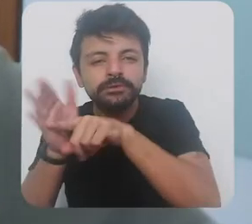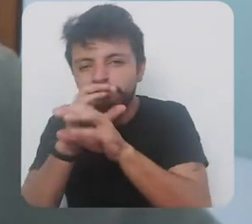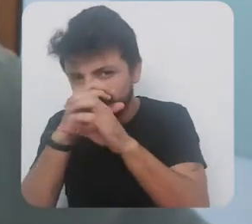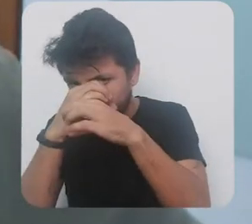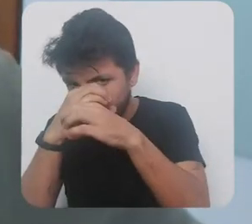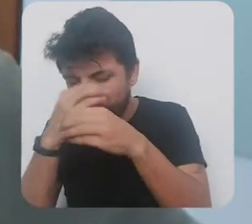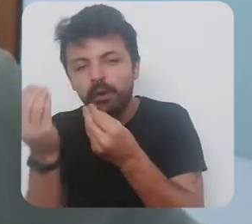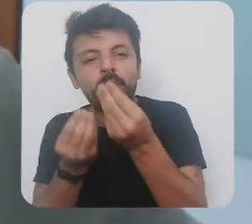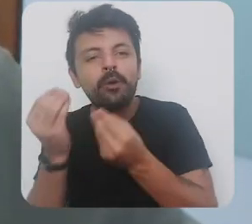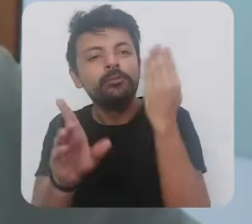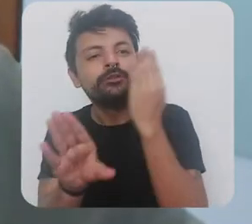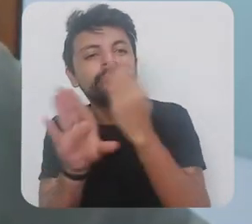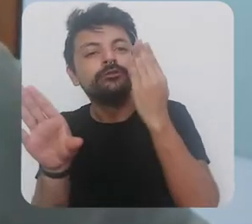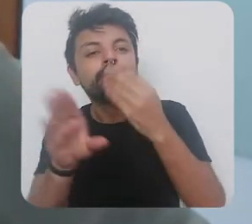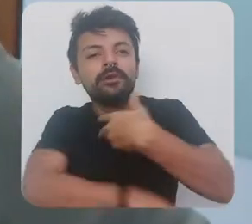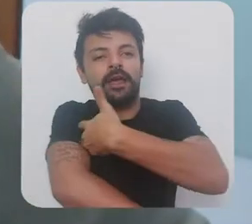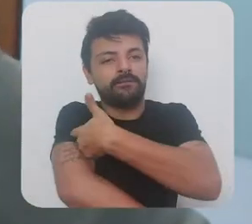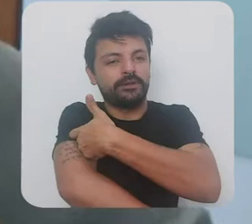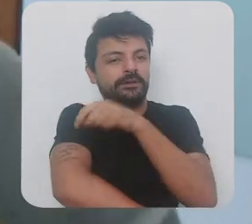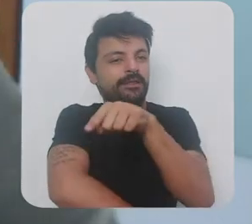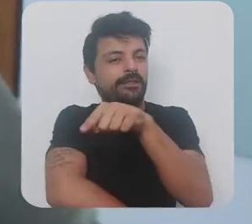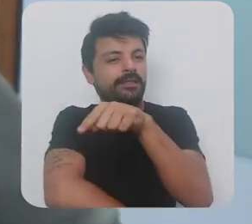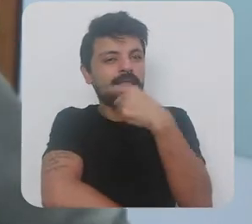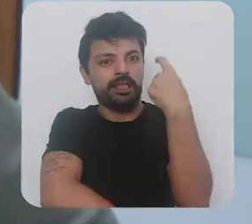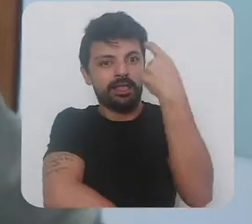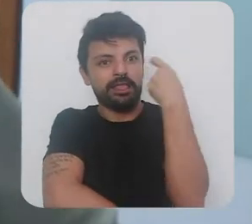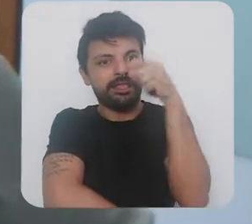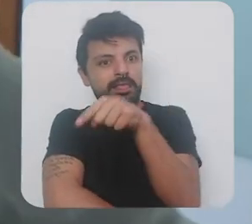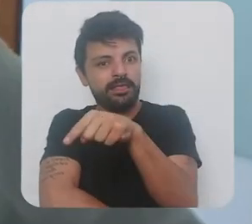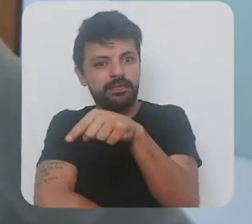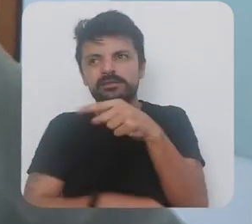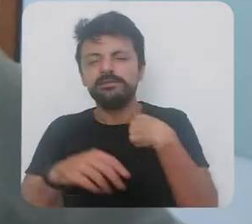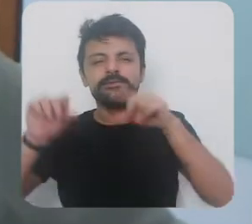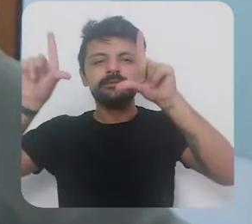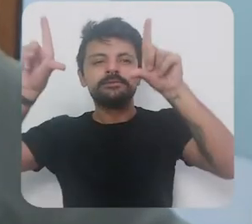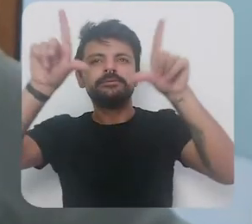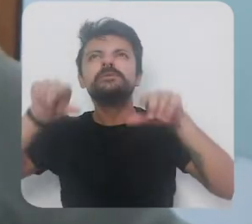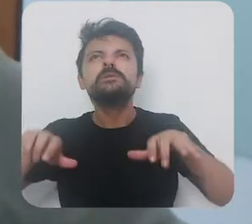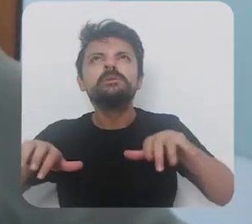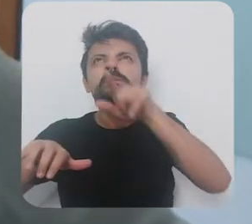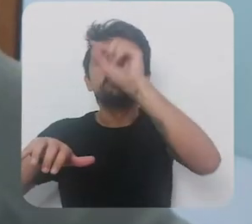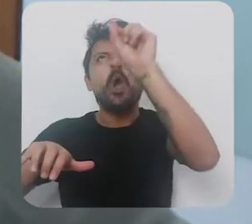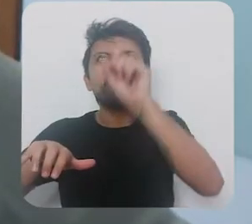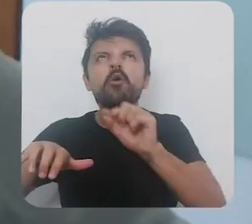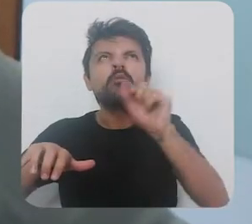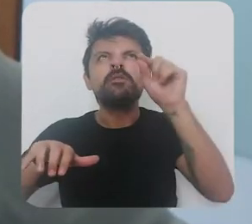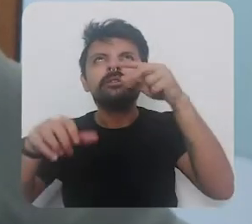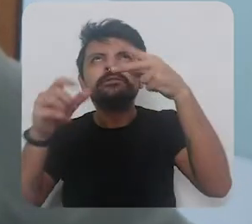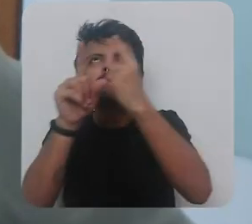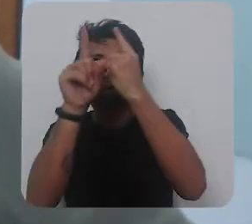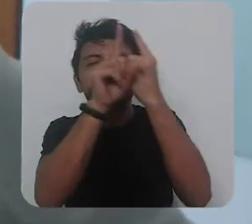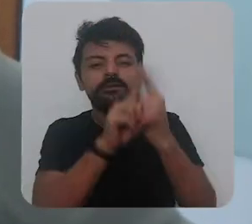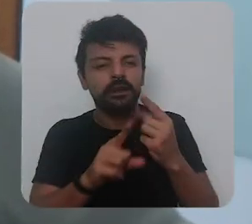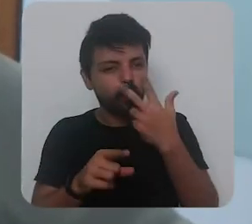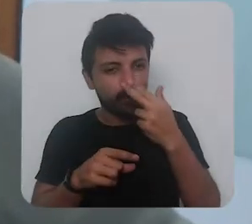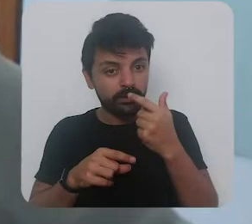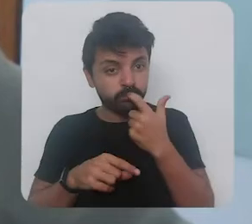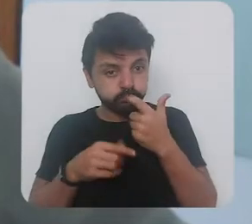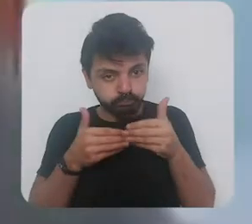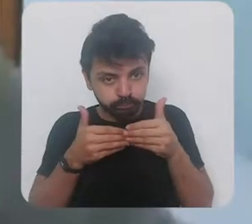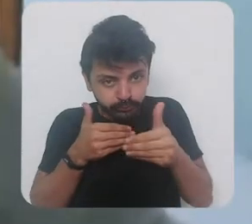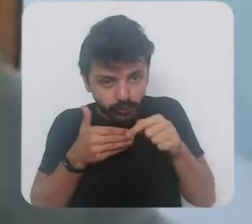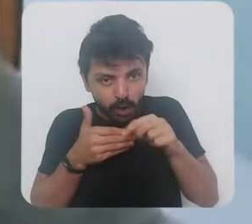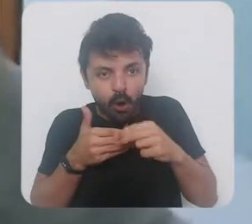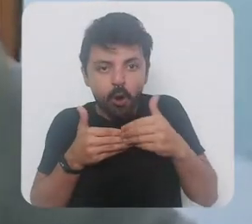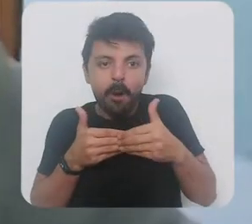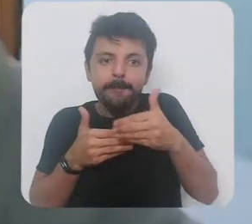laboratórios de pesquisa em relação à descoberta de uma vacina eu acho que a descoberta de uma vacina